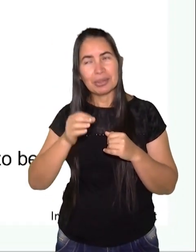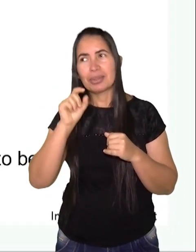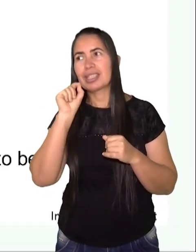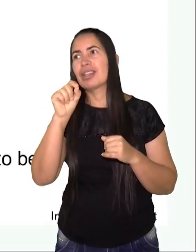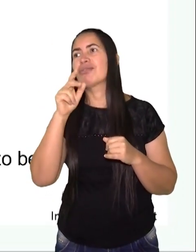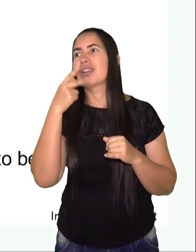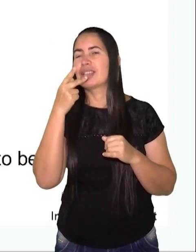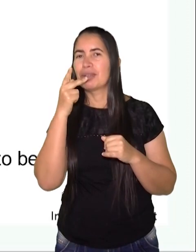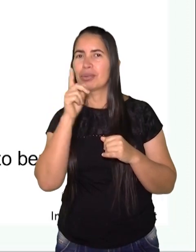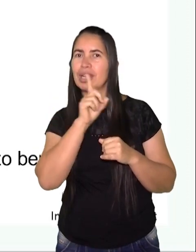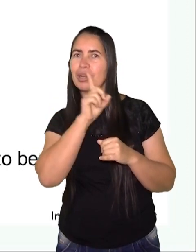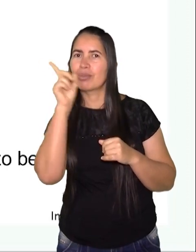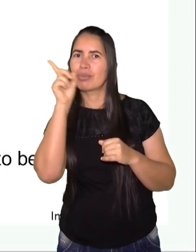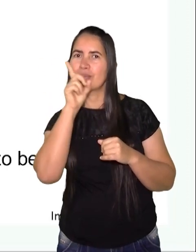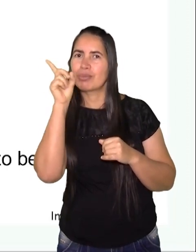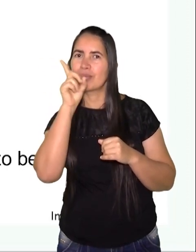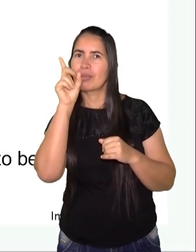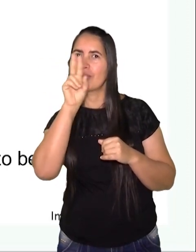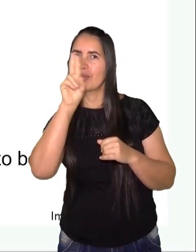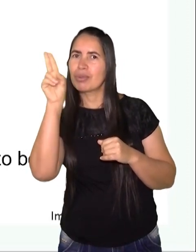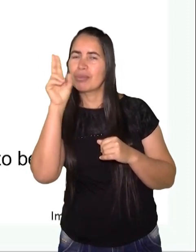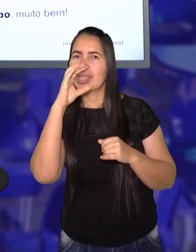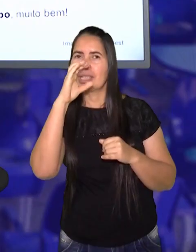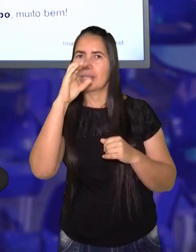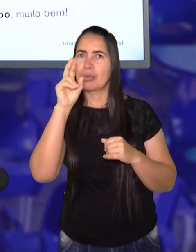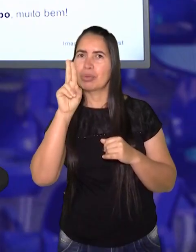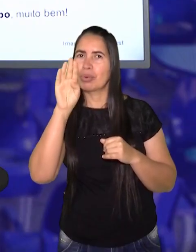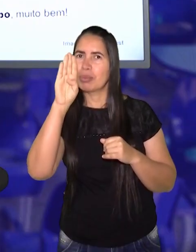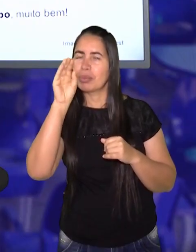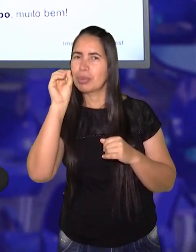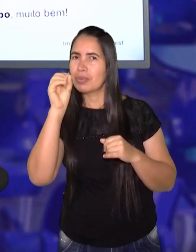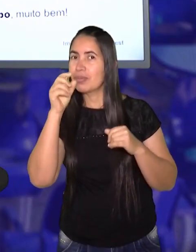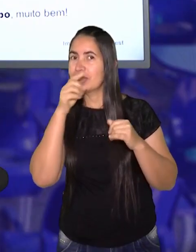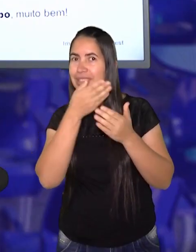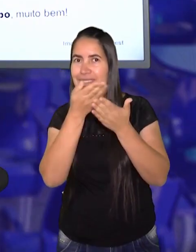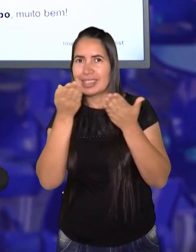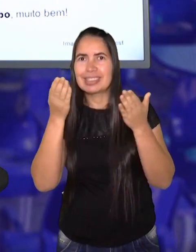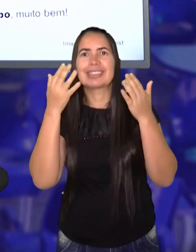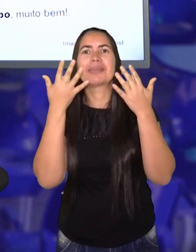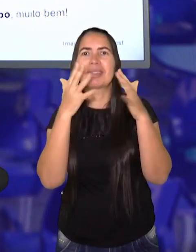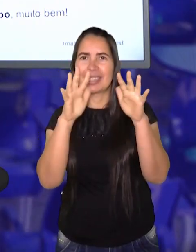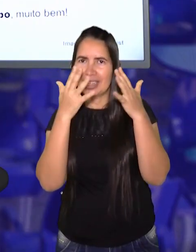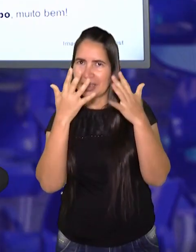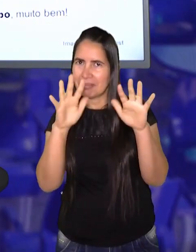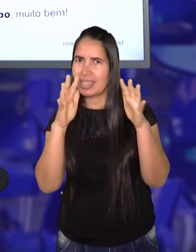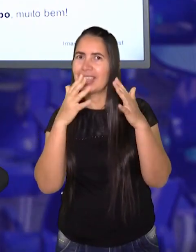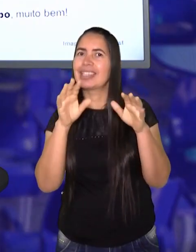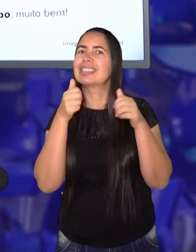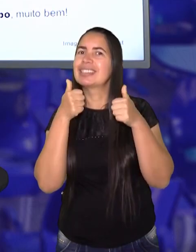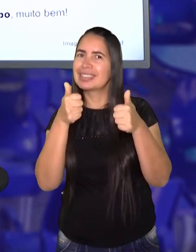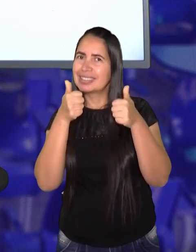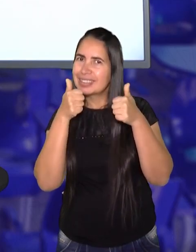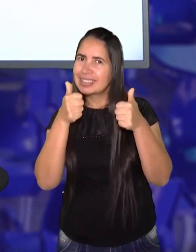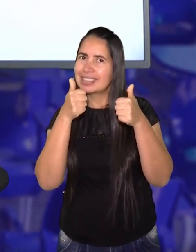acertou quem falou que era um cubo. Muito bem, vocês estão, ó, joia.